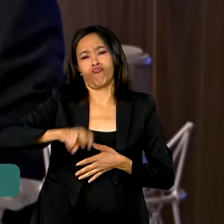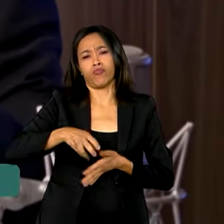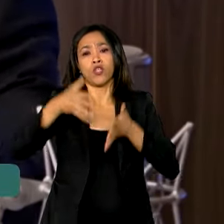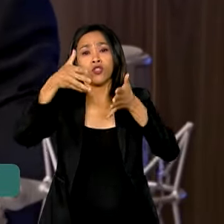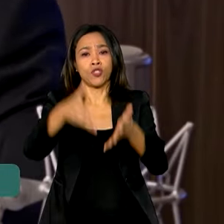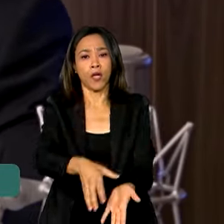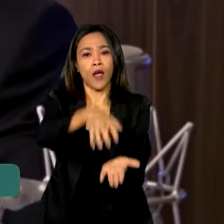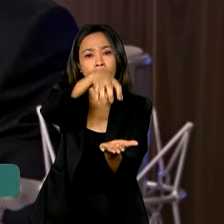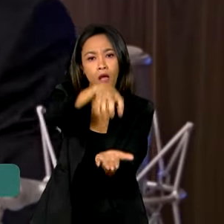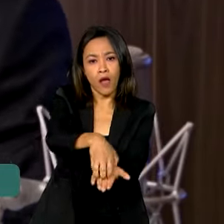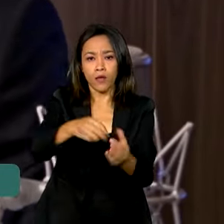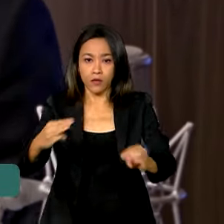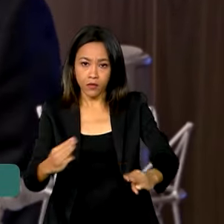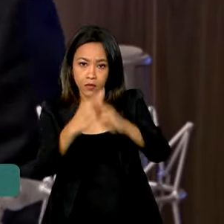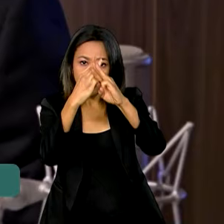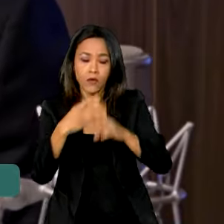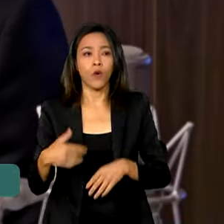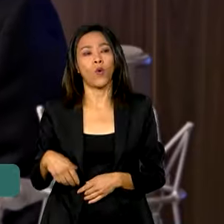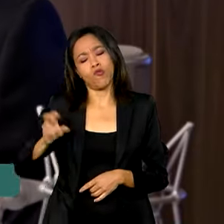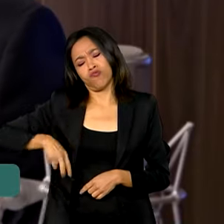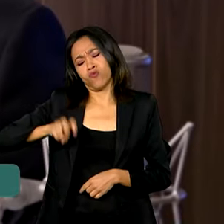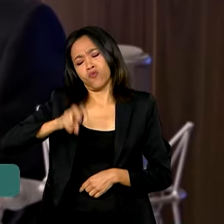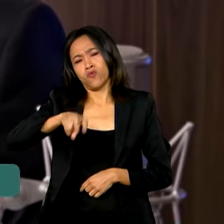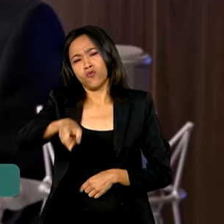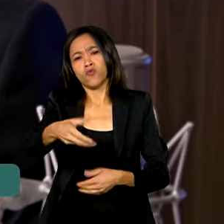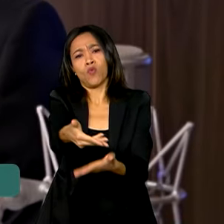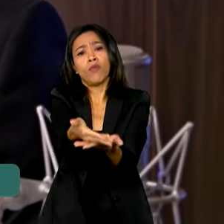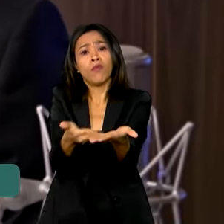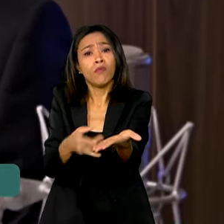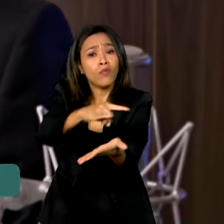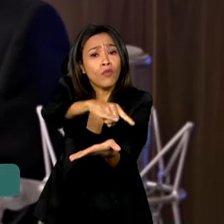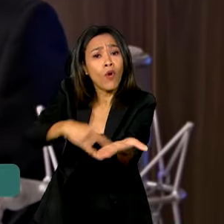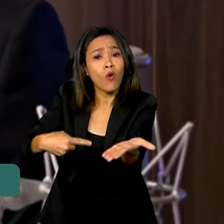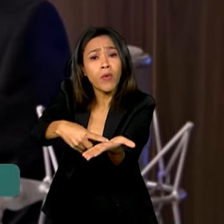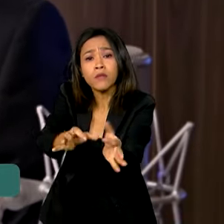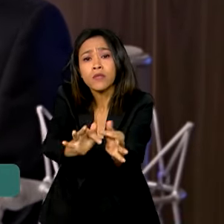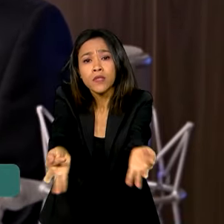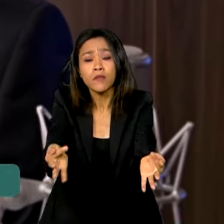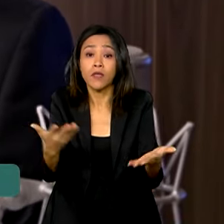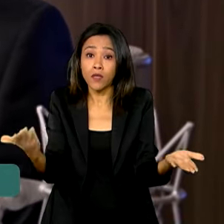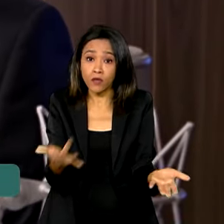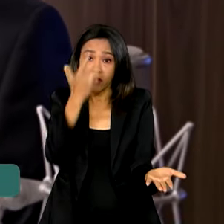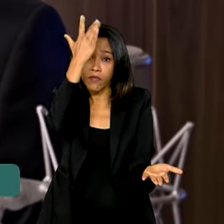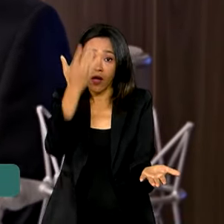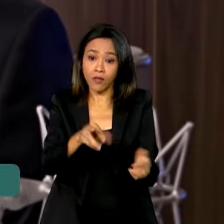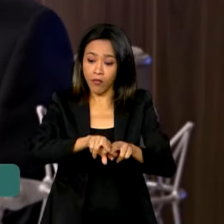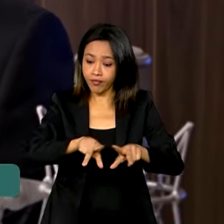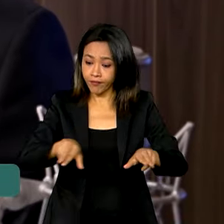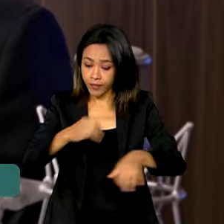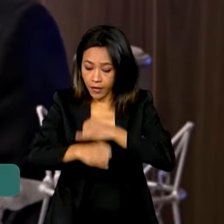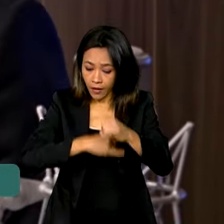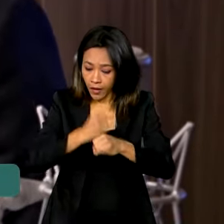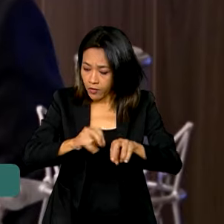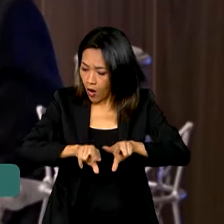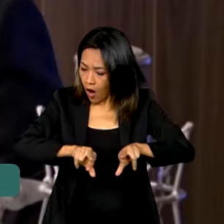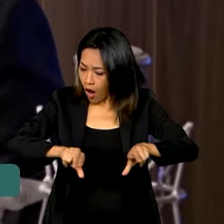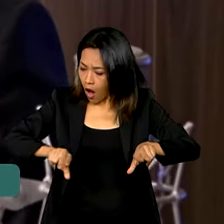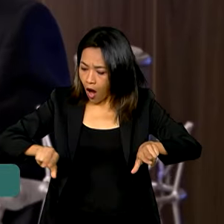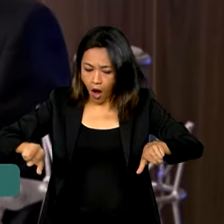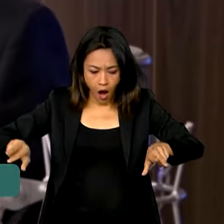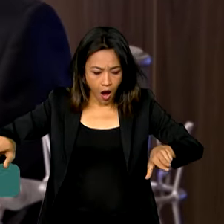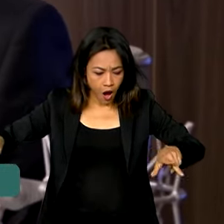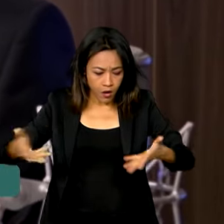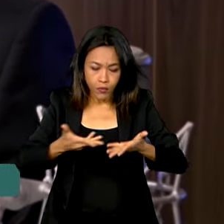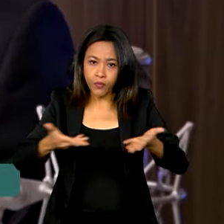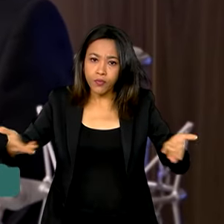a tirar um documento, um simples serviço de governo, que às vezes hoje está na palma da mão no Gov.br, tem milhares de serviços do